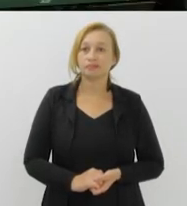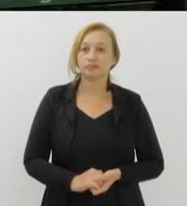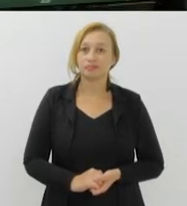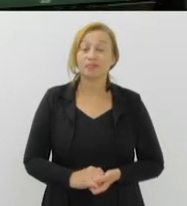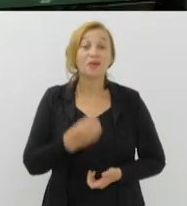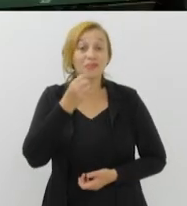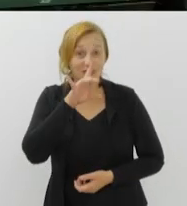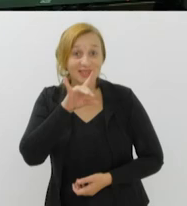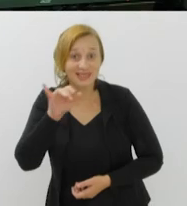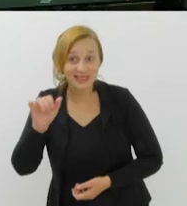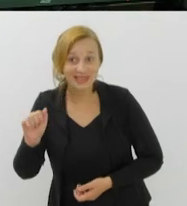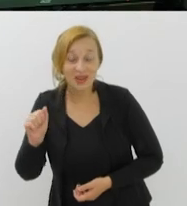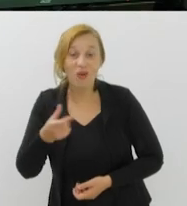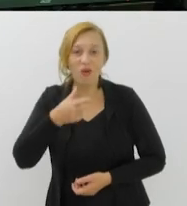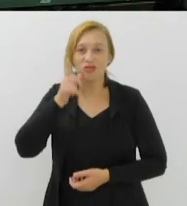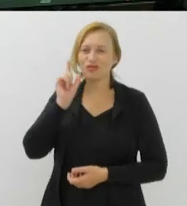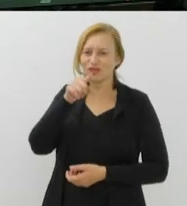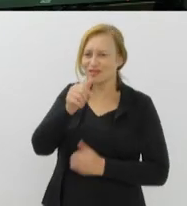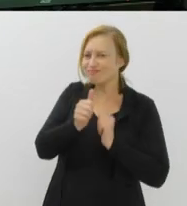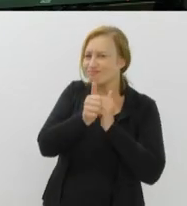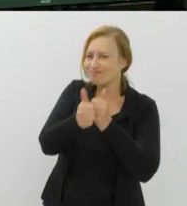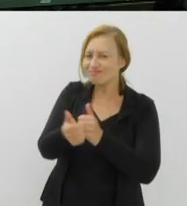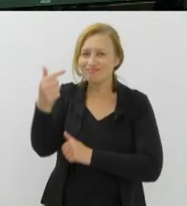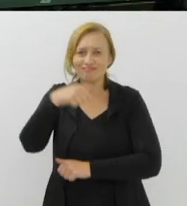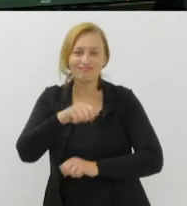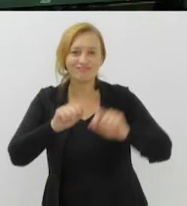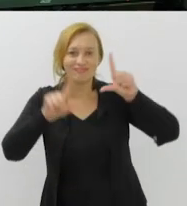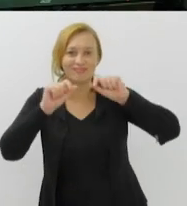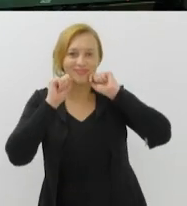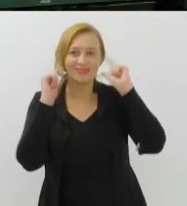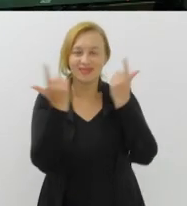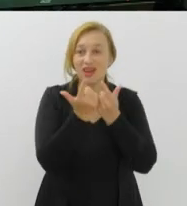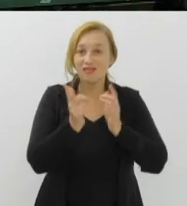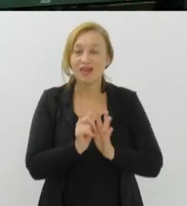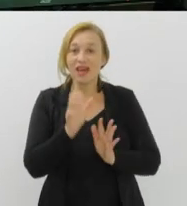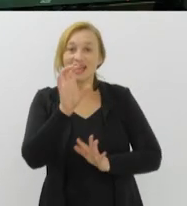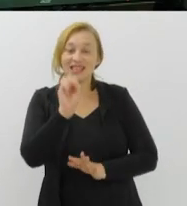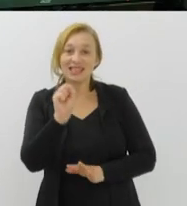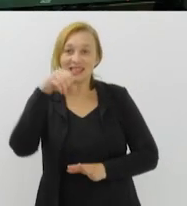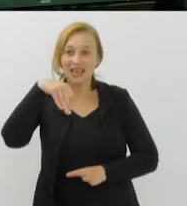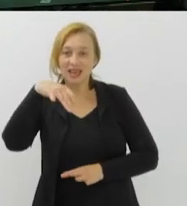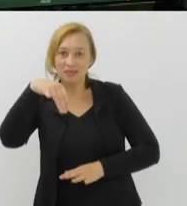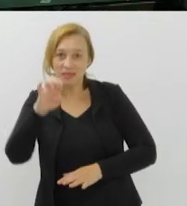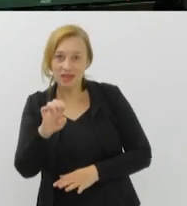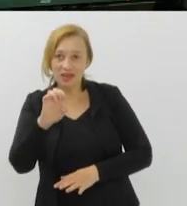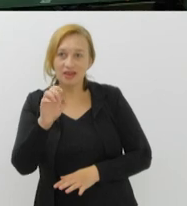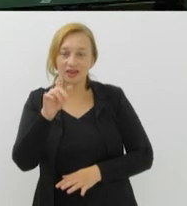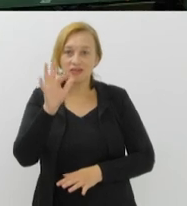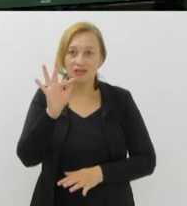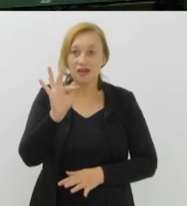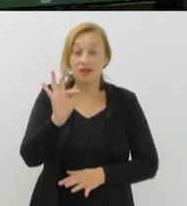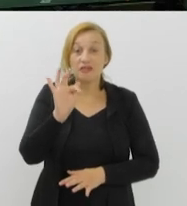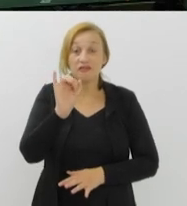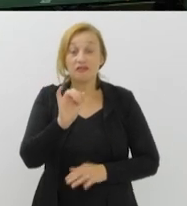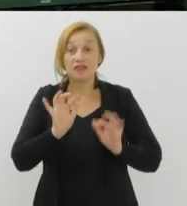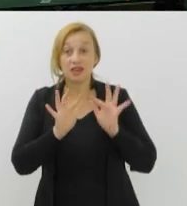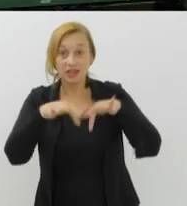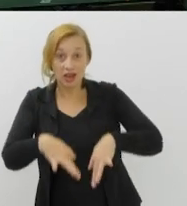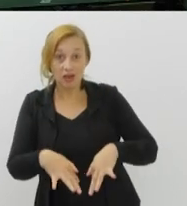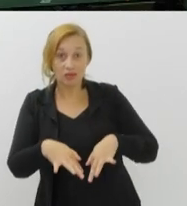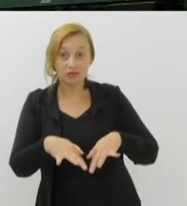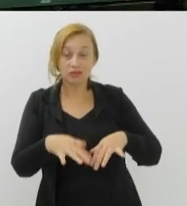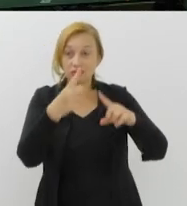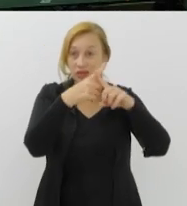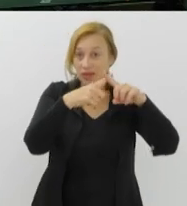Bom Dia Alerj, ontem você acompanhou aqui na TV Alerj a semifinal da série A2 do Campeonato Estadual. Olaria venceu o Duque de